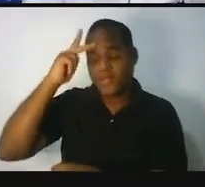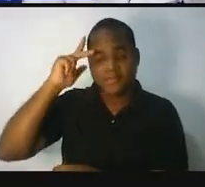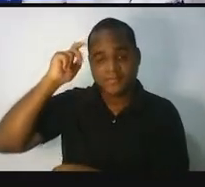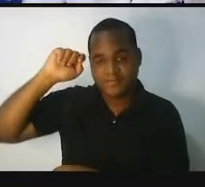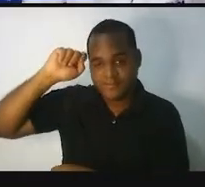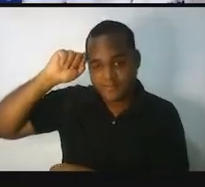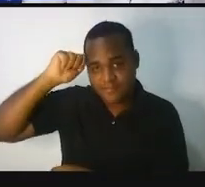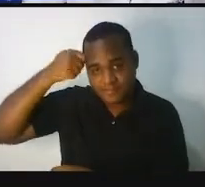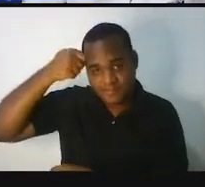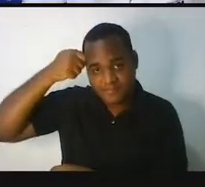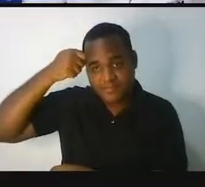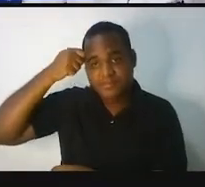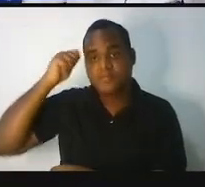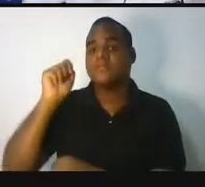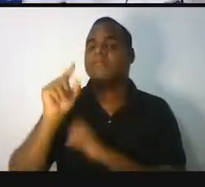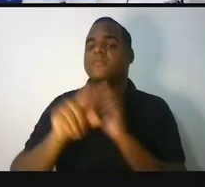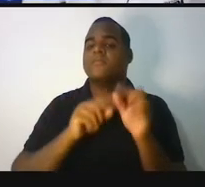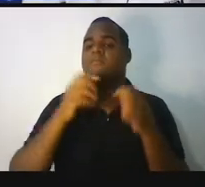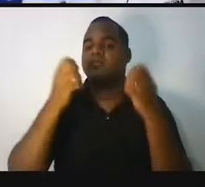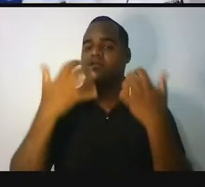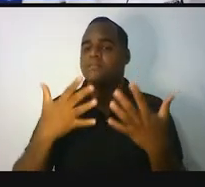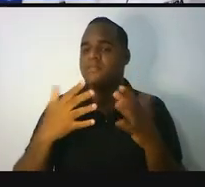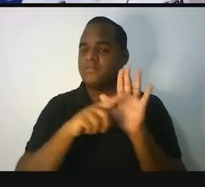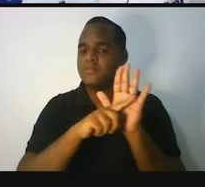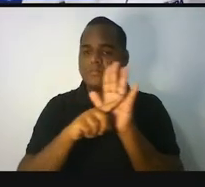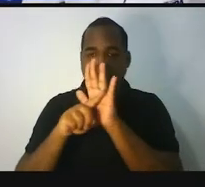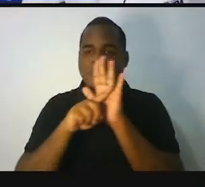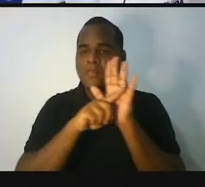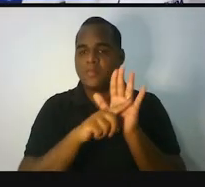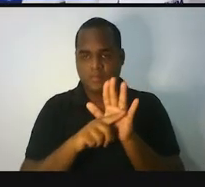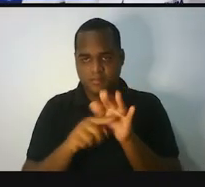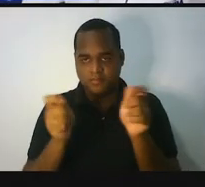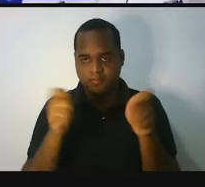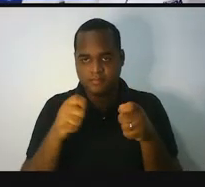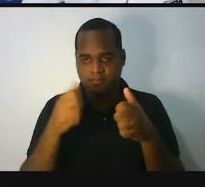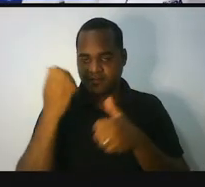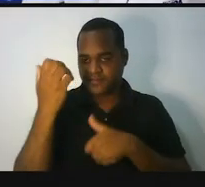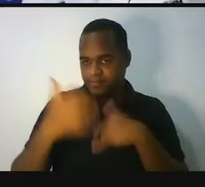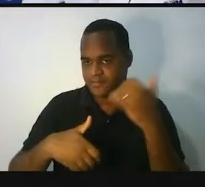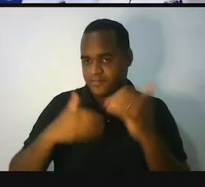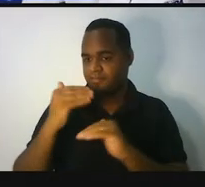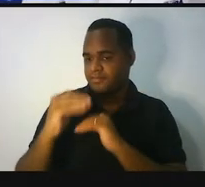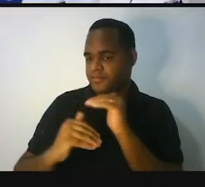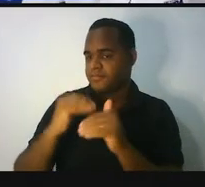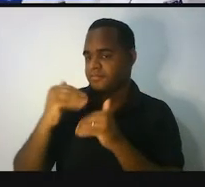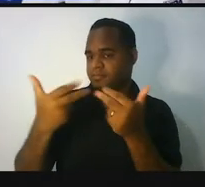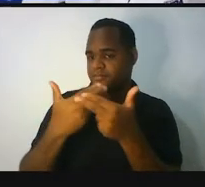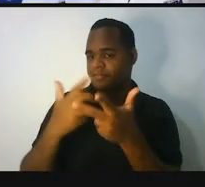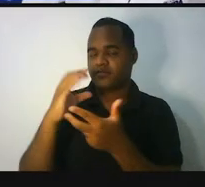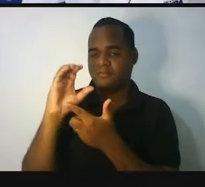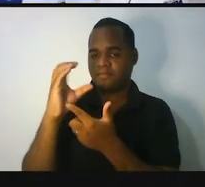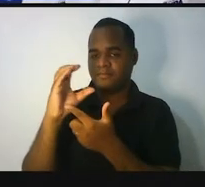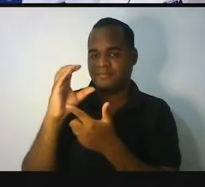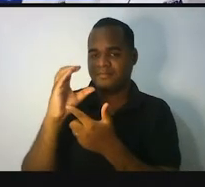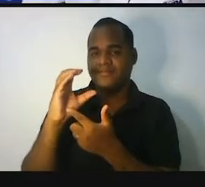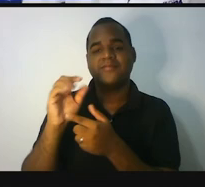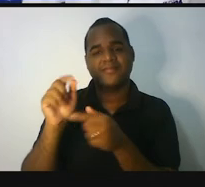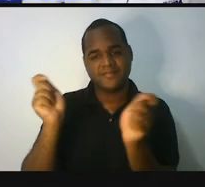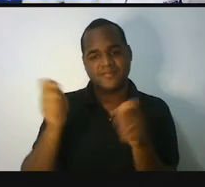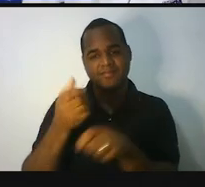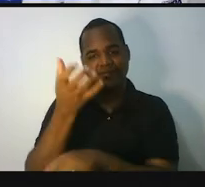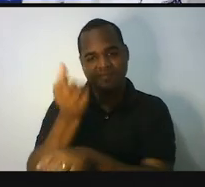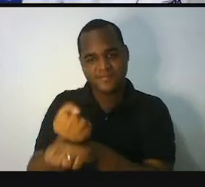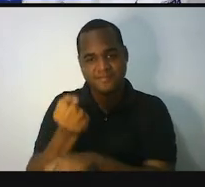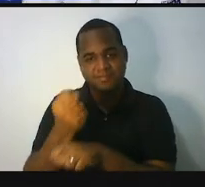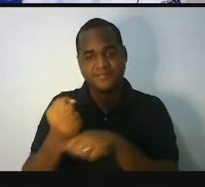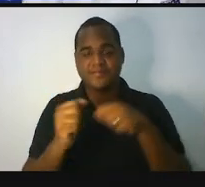e que ajudaram aí, que contribuíram para o desenvolvimento da ciência. Você pode baixar os dois,